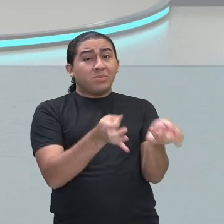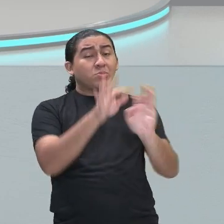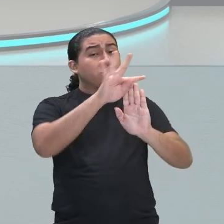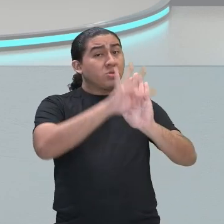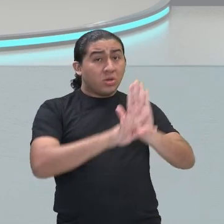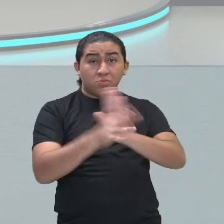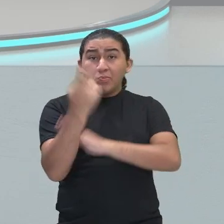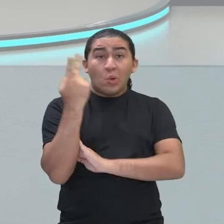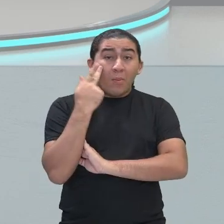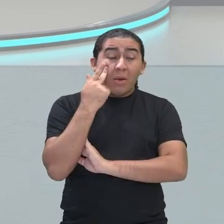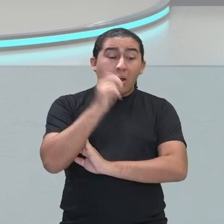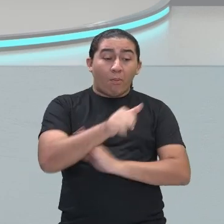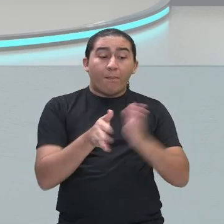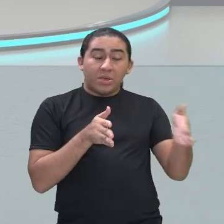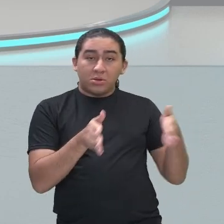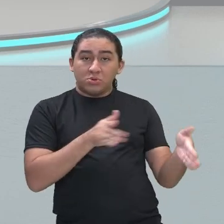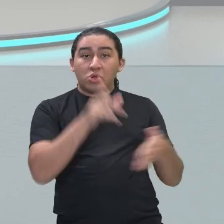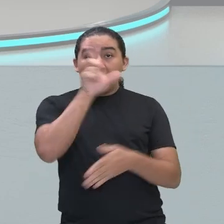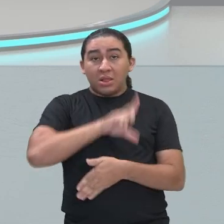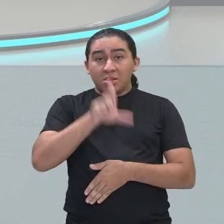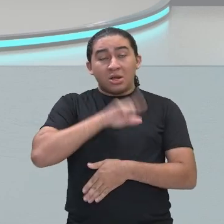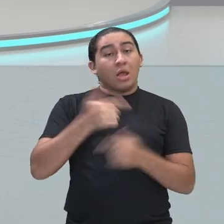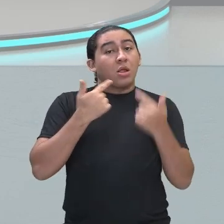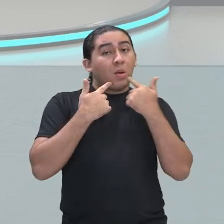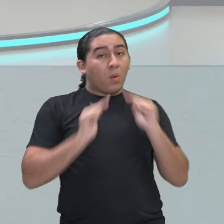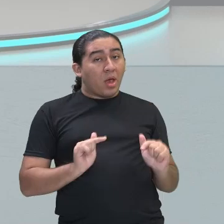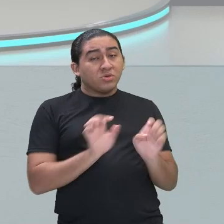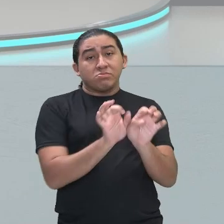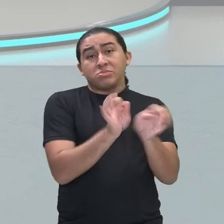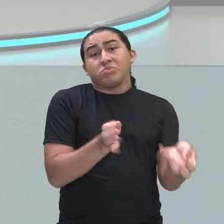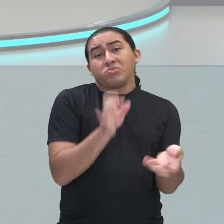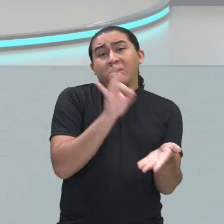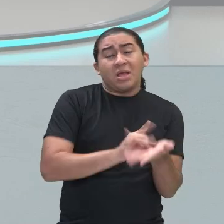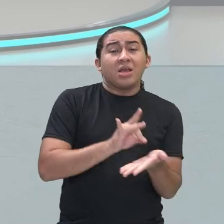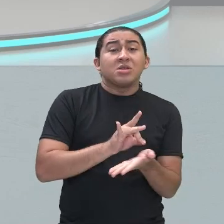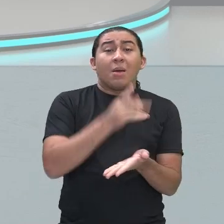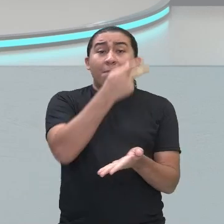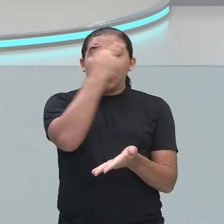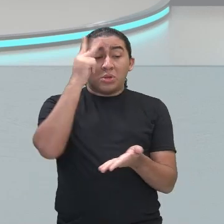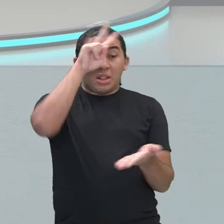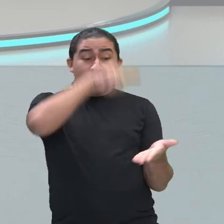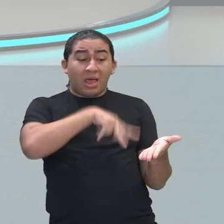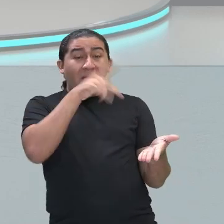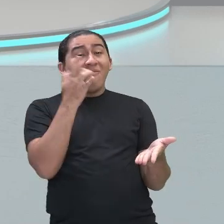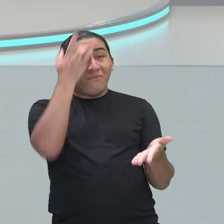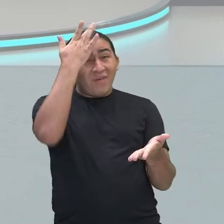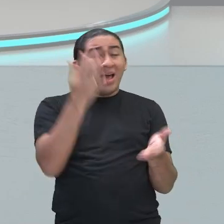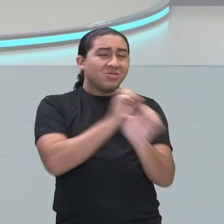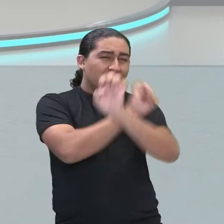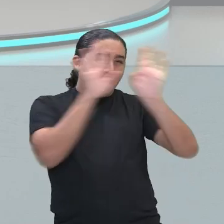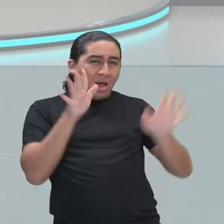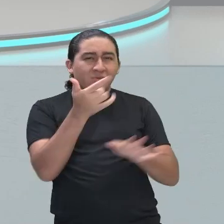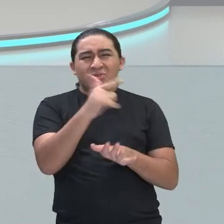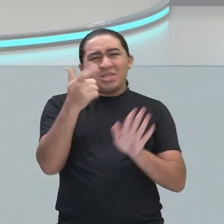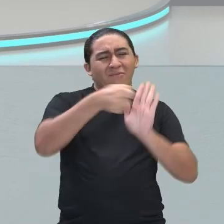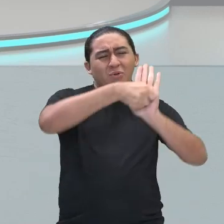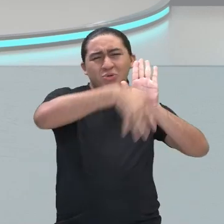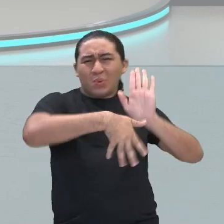um período literário em que a linguagem é bem simples, fácil de entender. Sem figuras de linguagem,